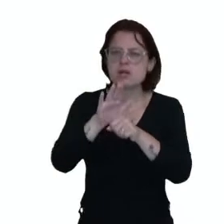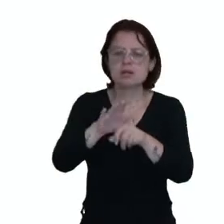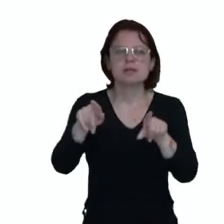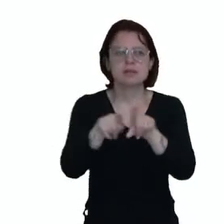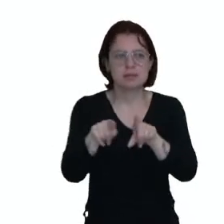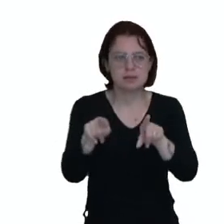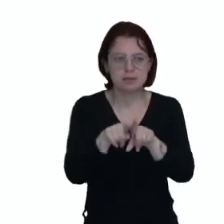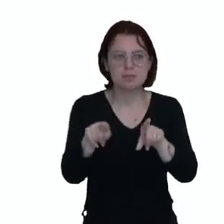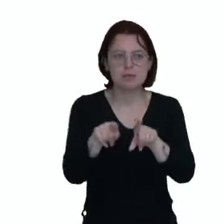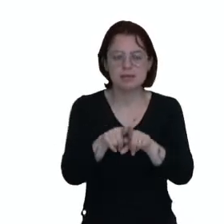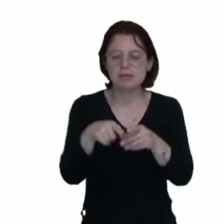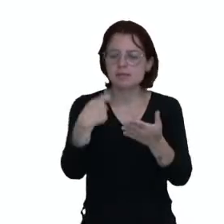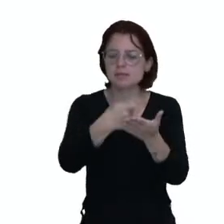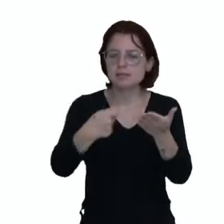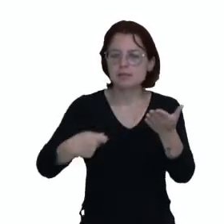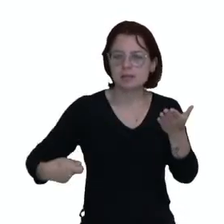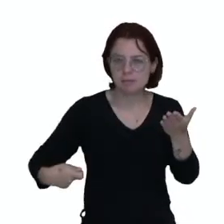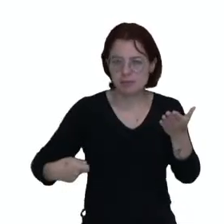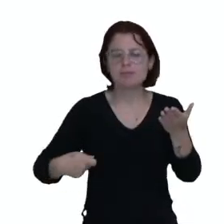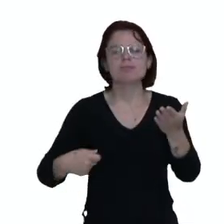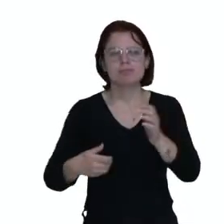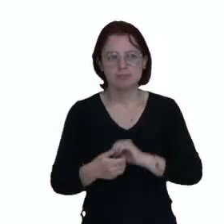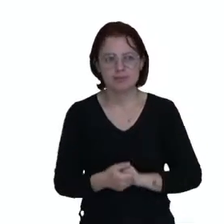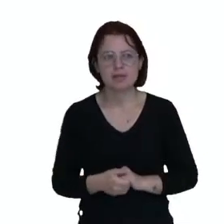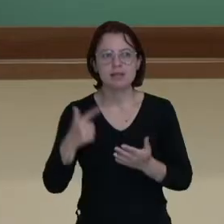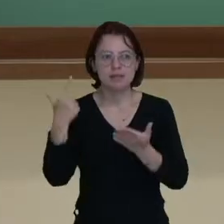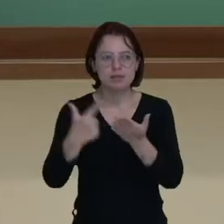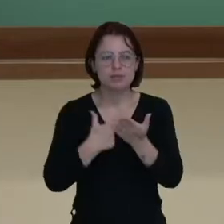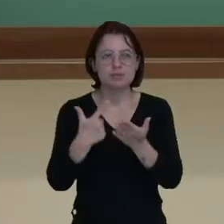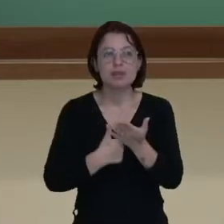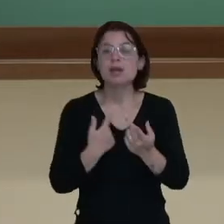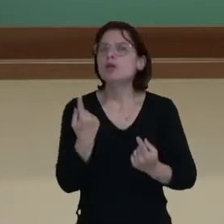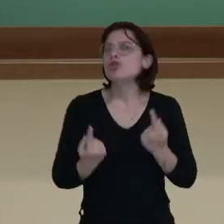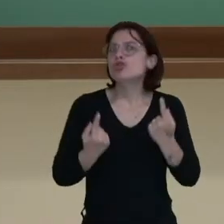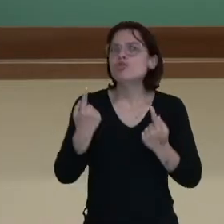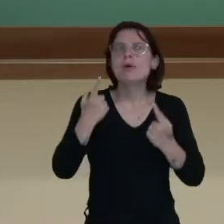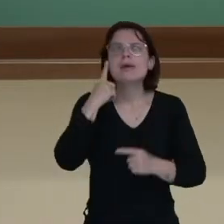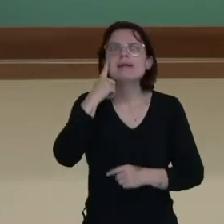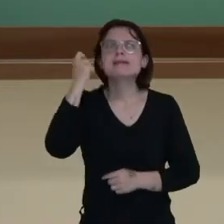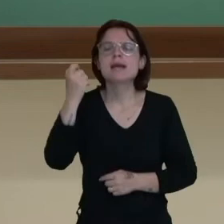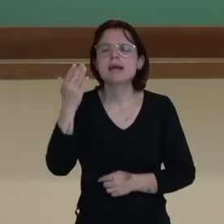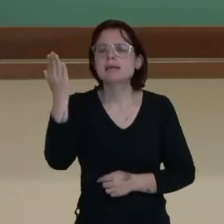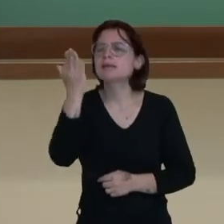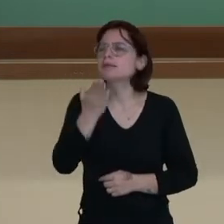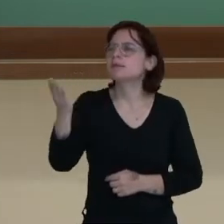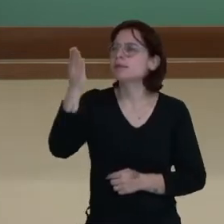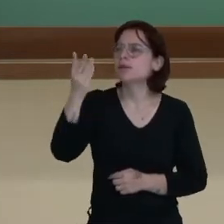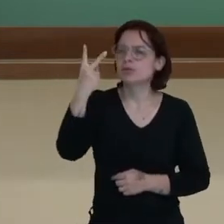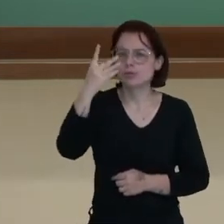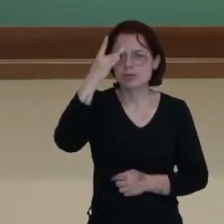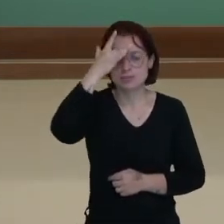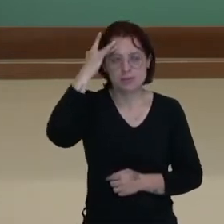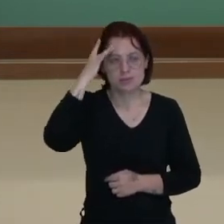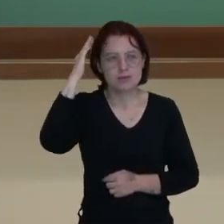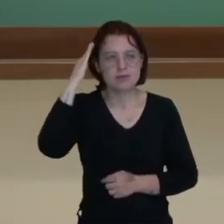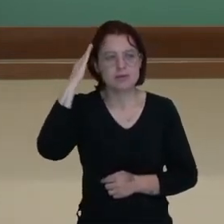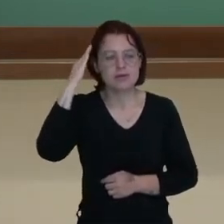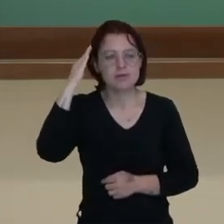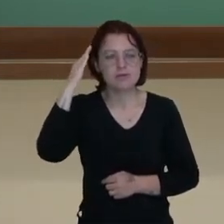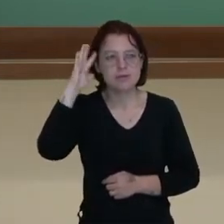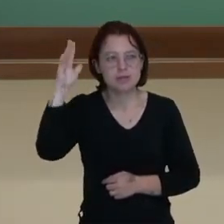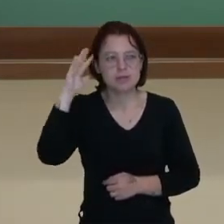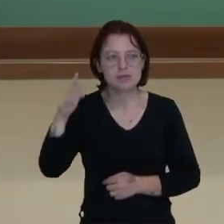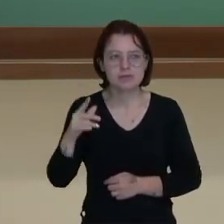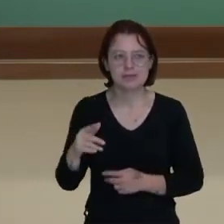nós citamos, para escrever a sua enciclopédia. E qual era a ideia desses dois filósofos iluministas, né, tá